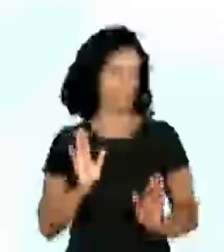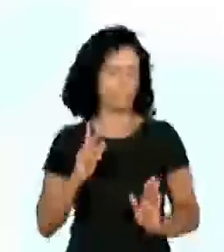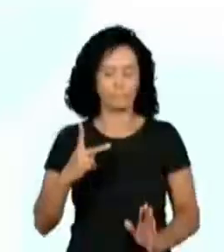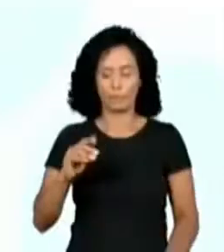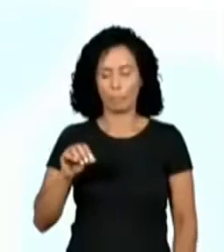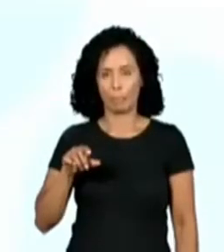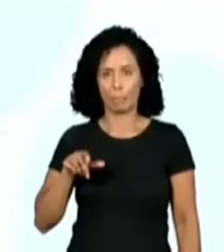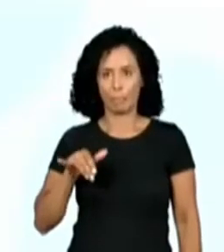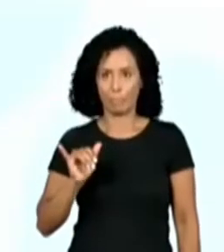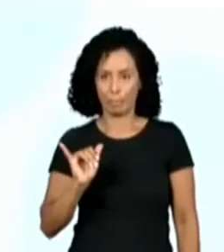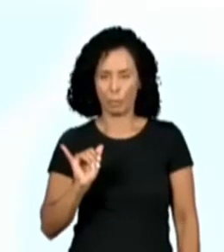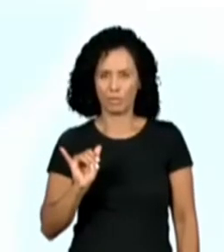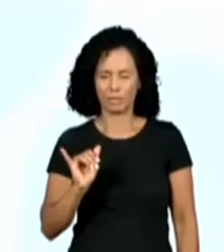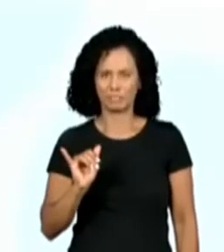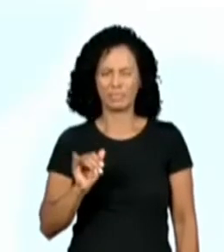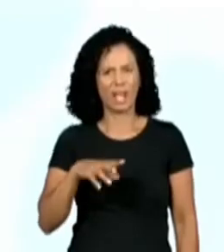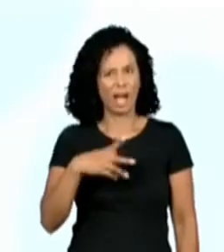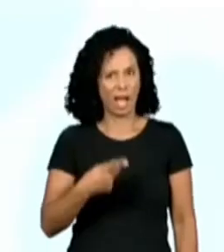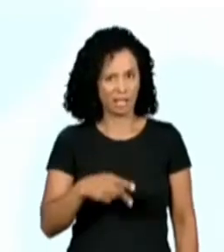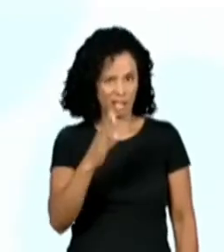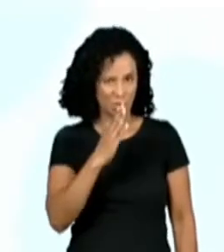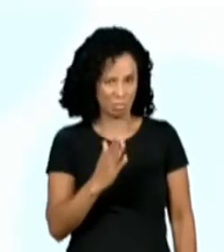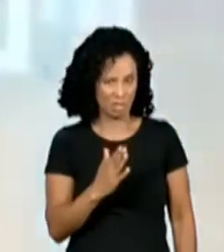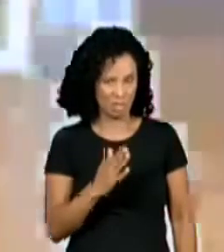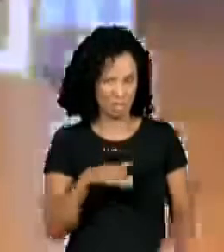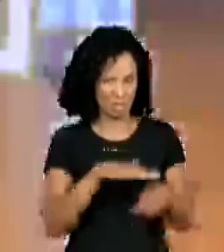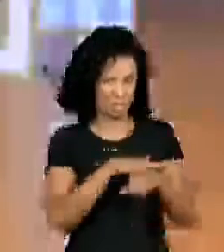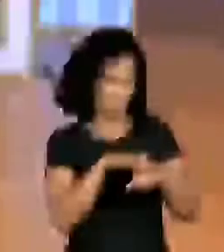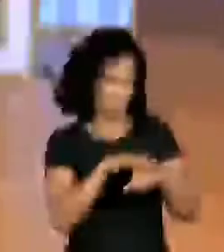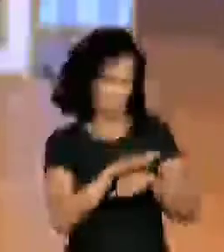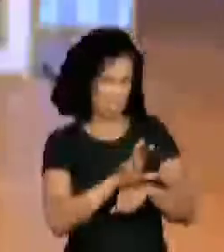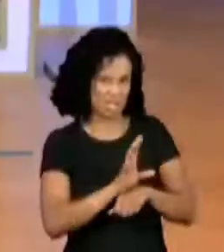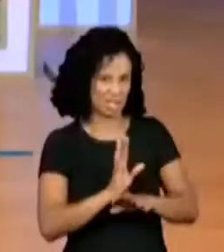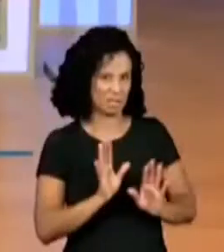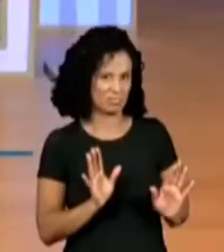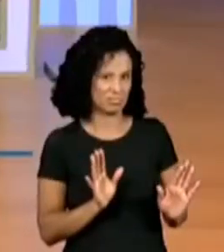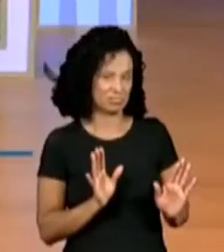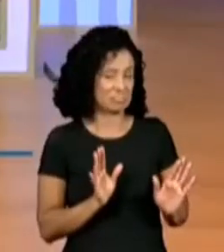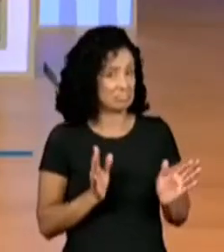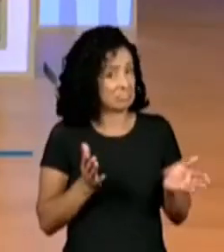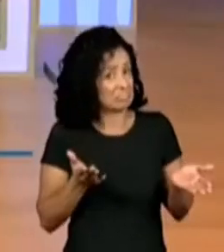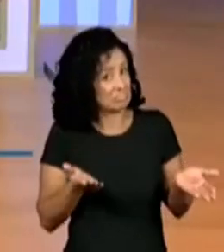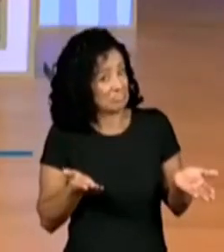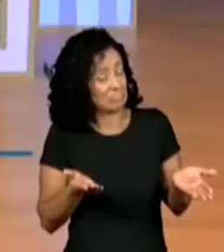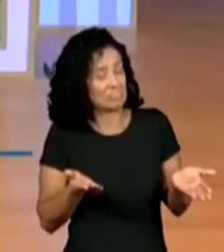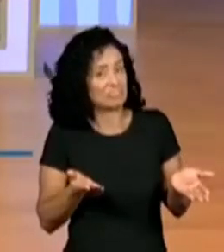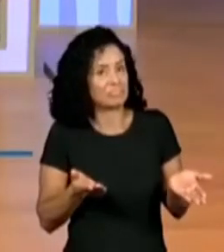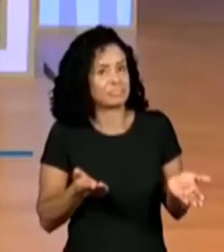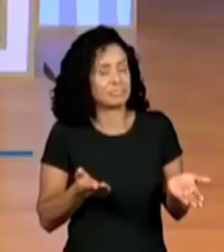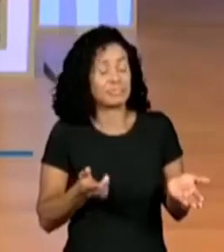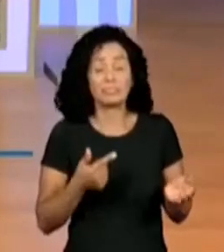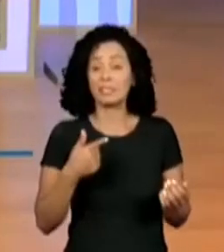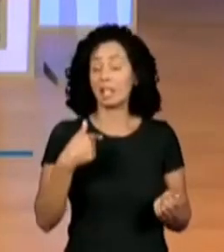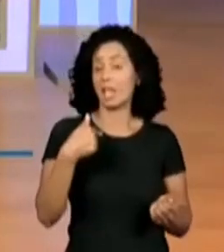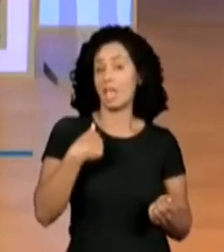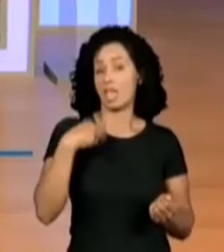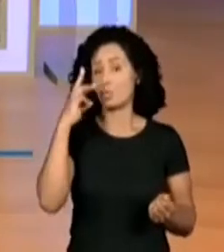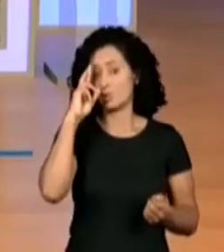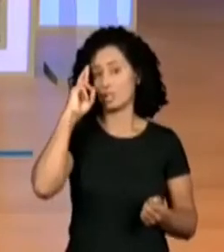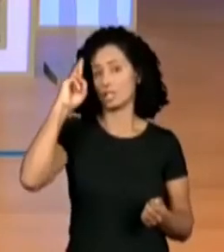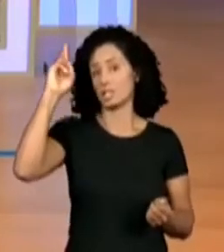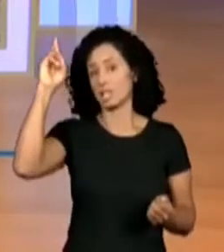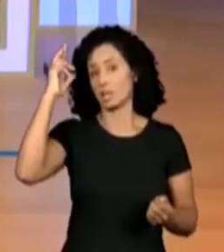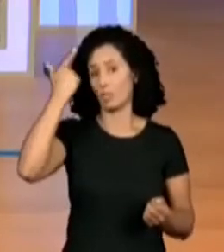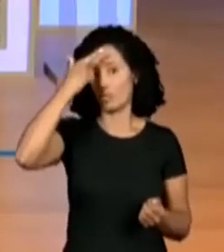isso aqui no Brasil? É normal a gente conversar desse jeito, falar desse jeito, se apresentar com esse título? Eu sou o senhor Franco.